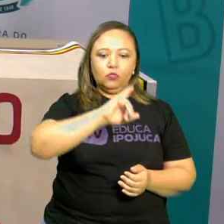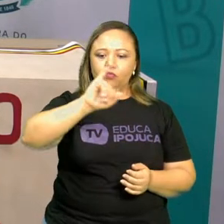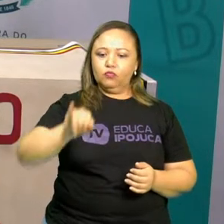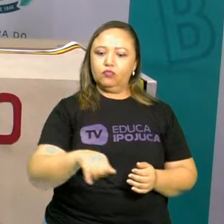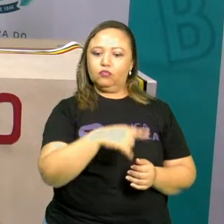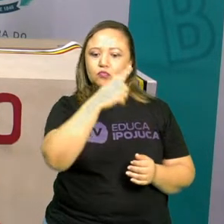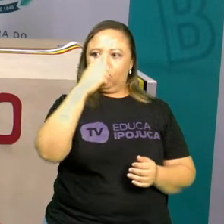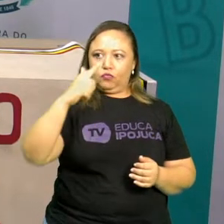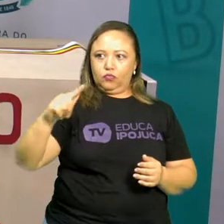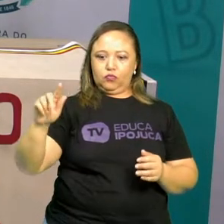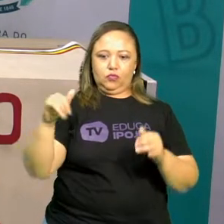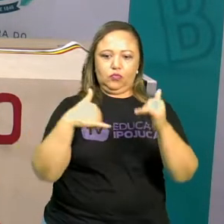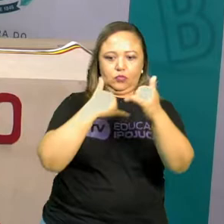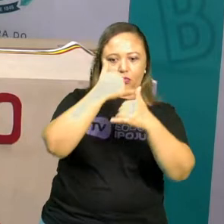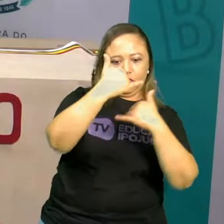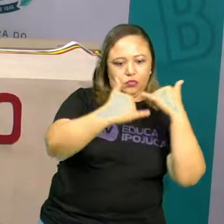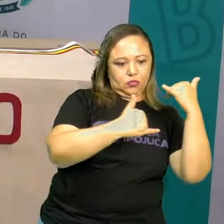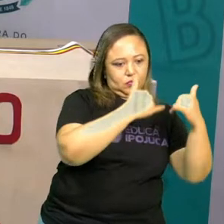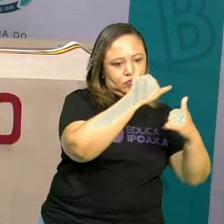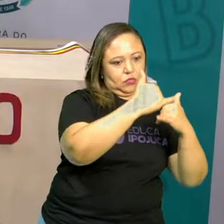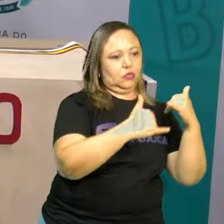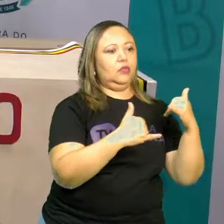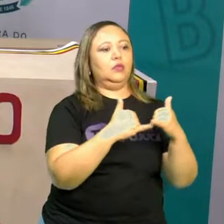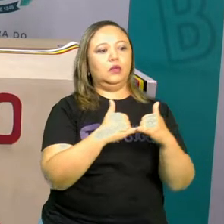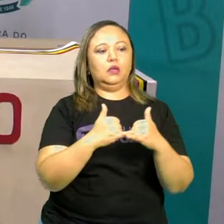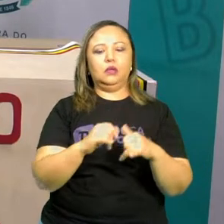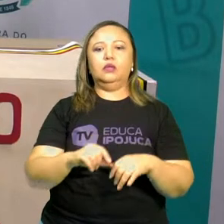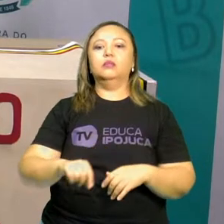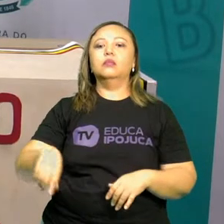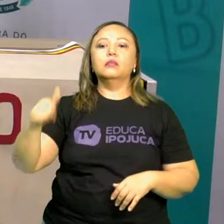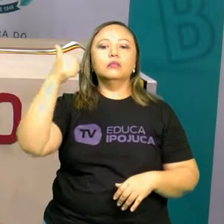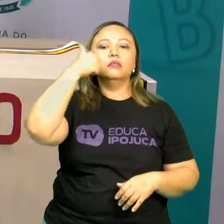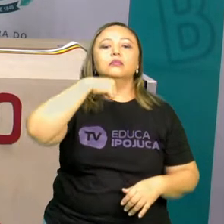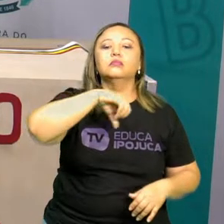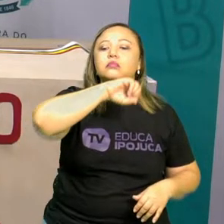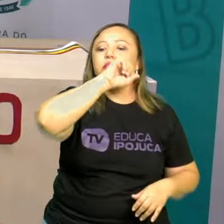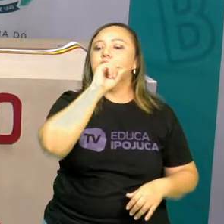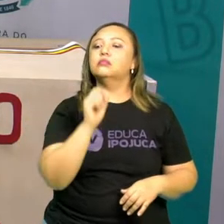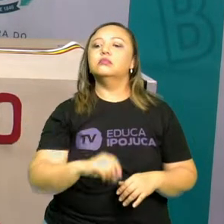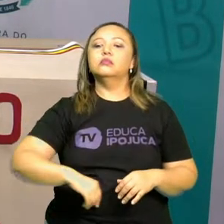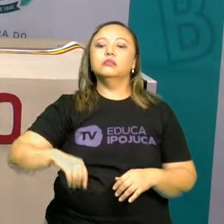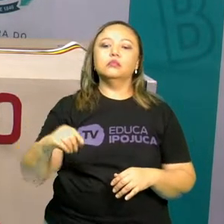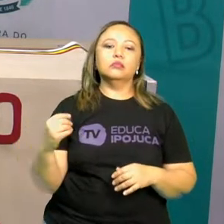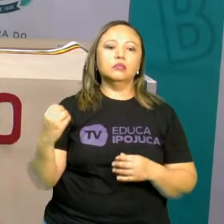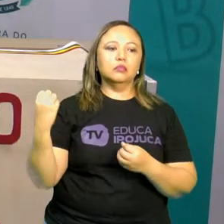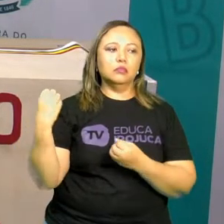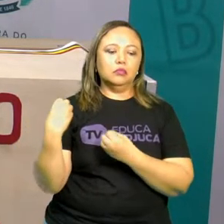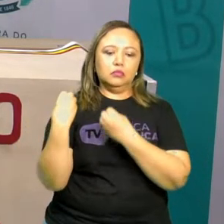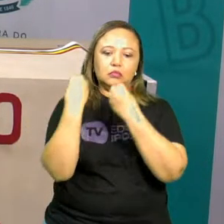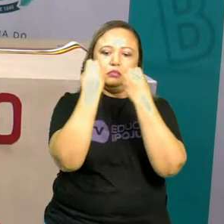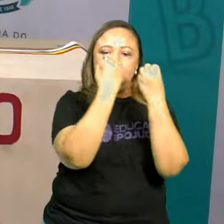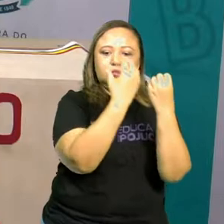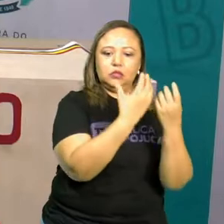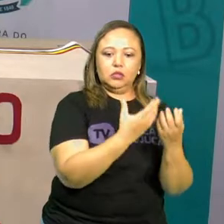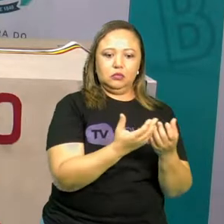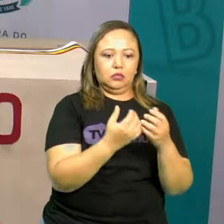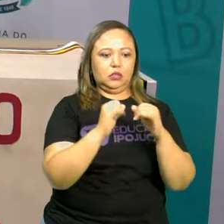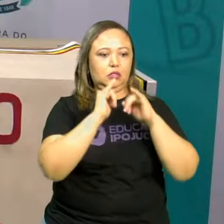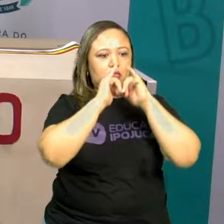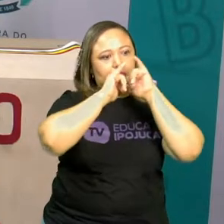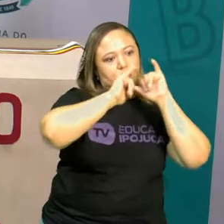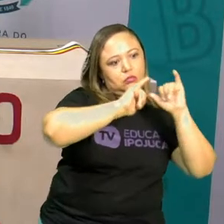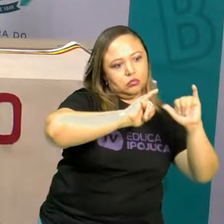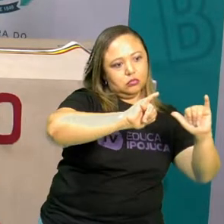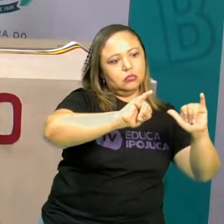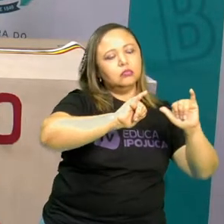estava brincando no quintal quando a sua mãe trouxe uma grande notícia.